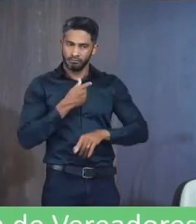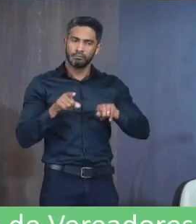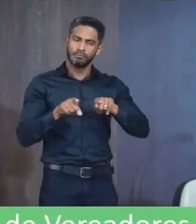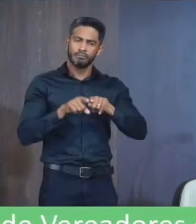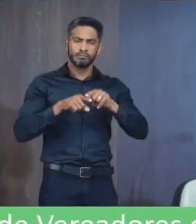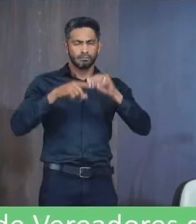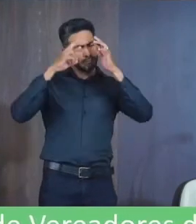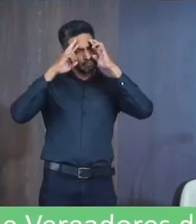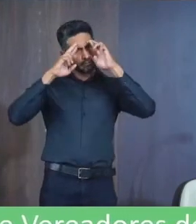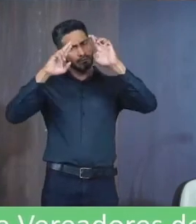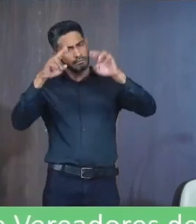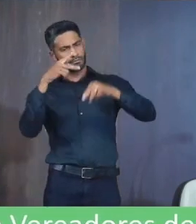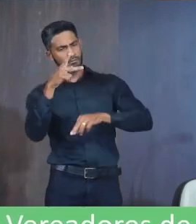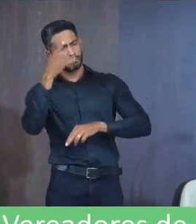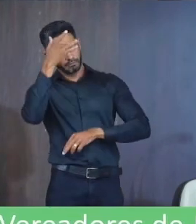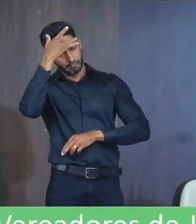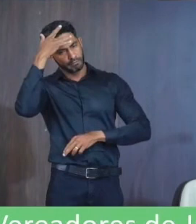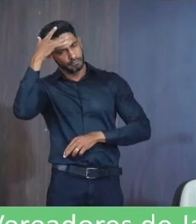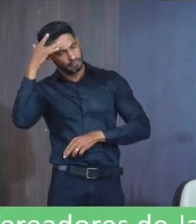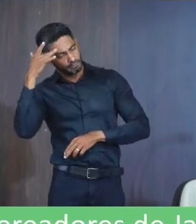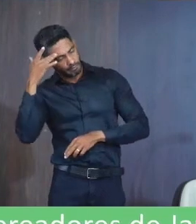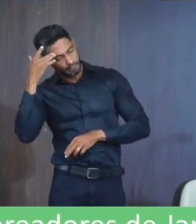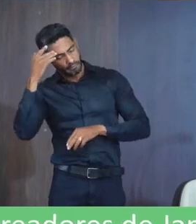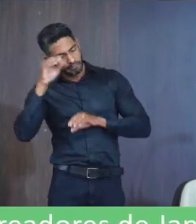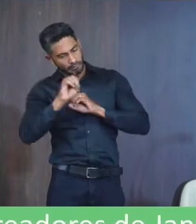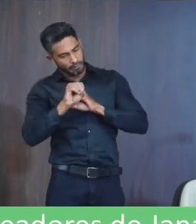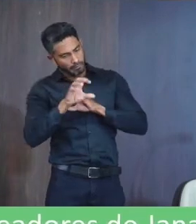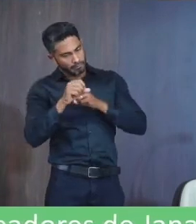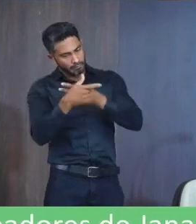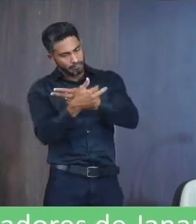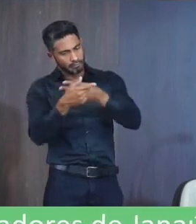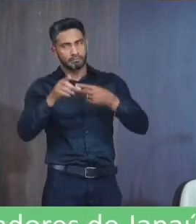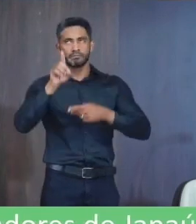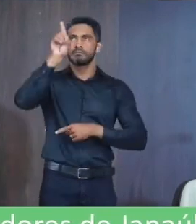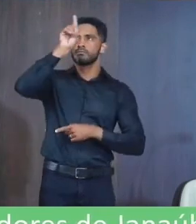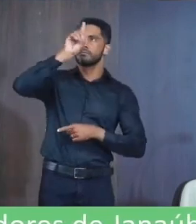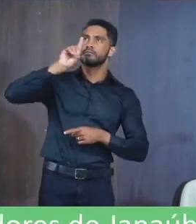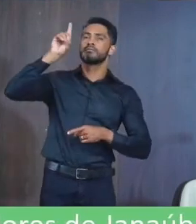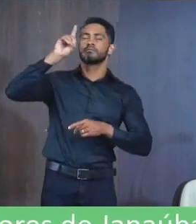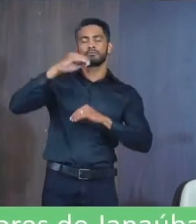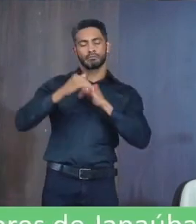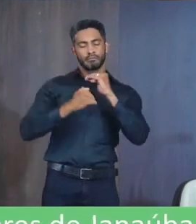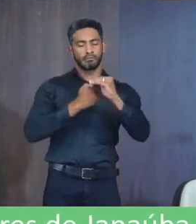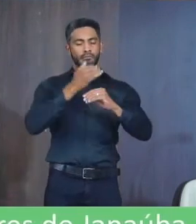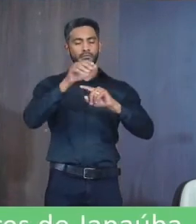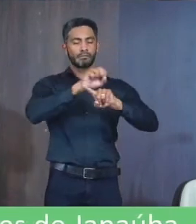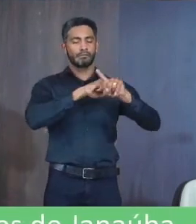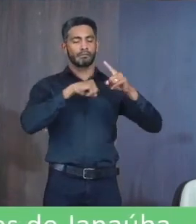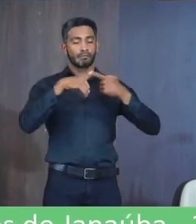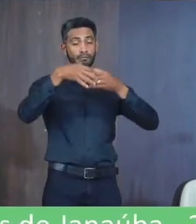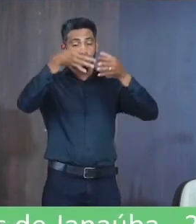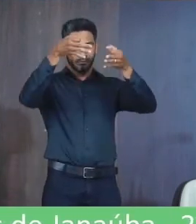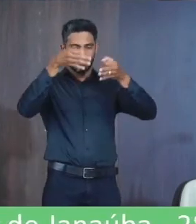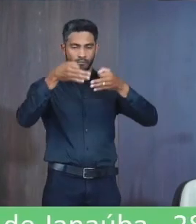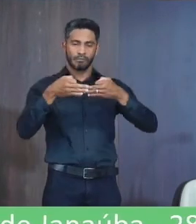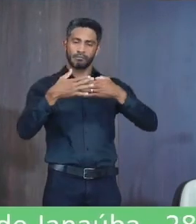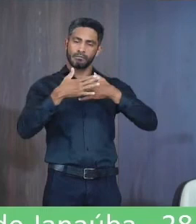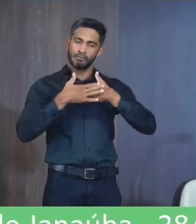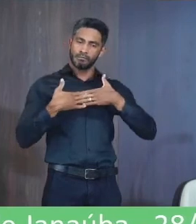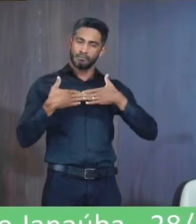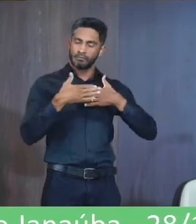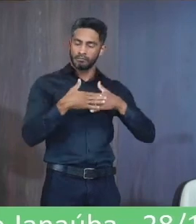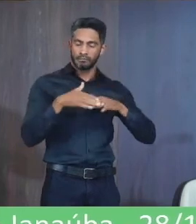dignidade das pessoas E formar o povo de Deus Na participação da construção De uma sociedade justa e solidária